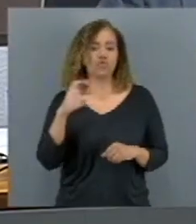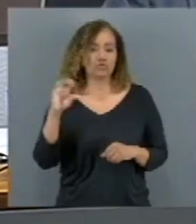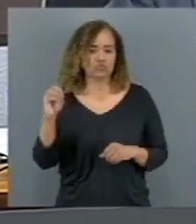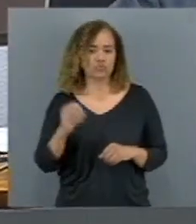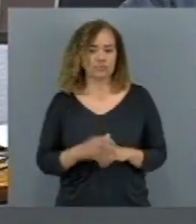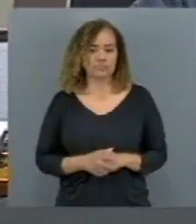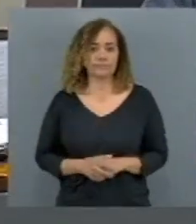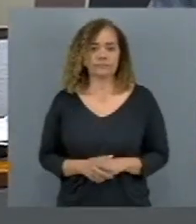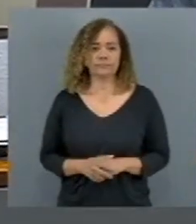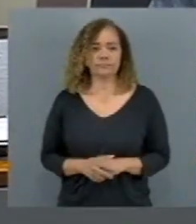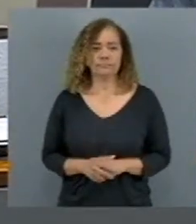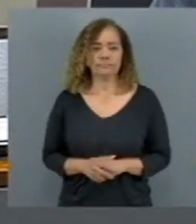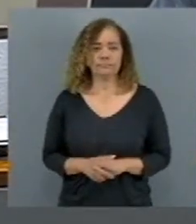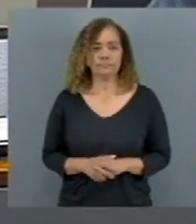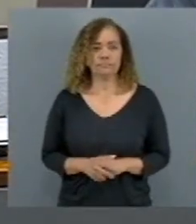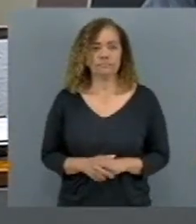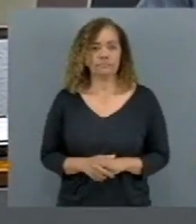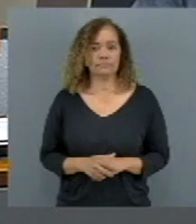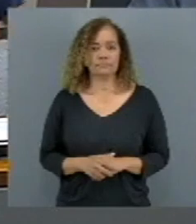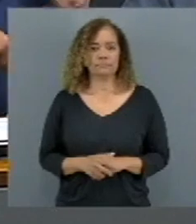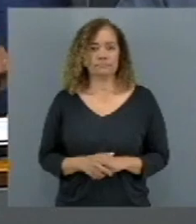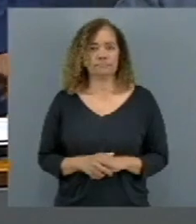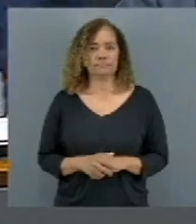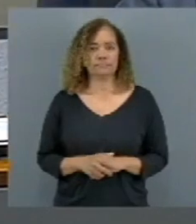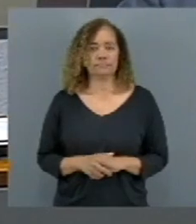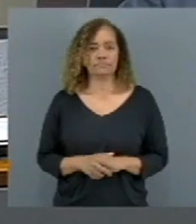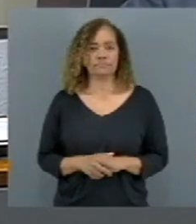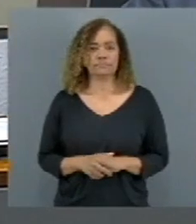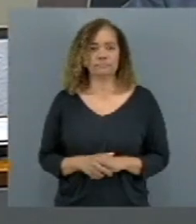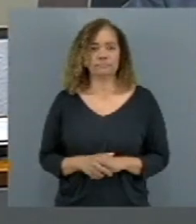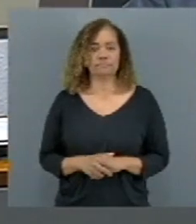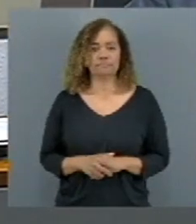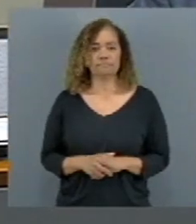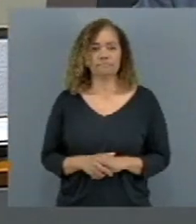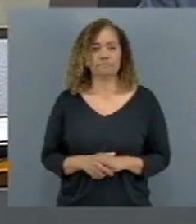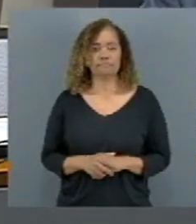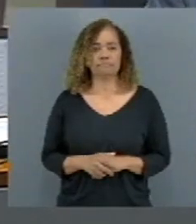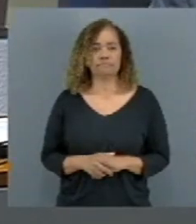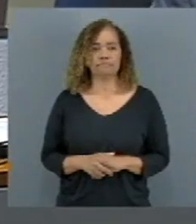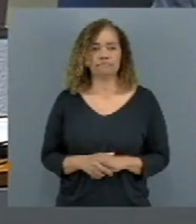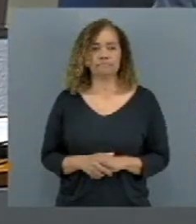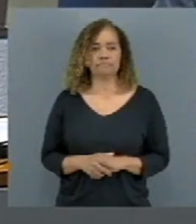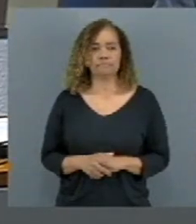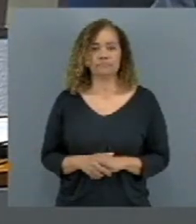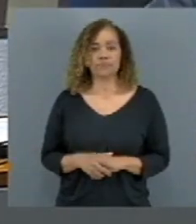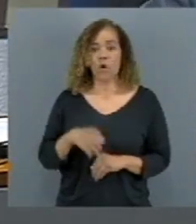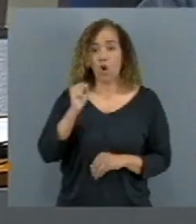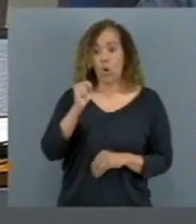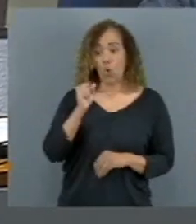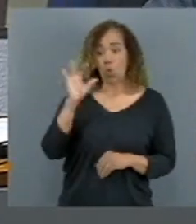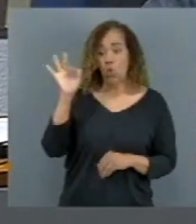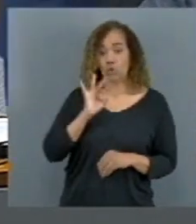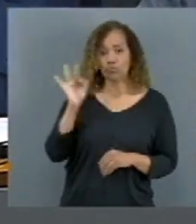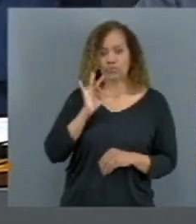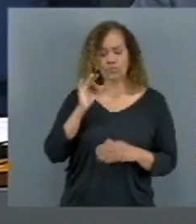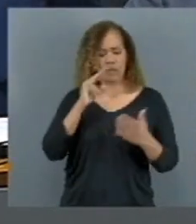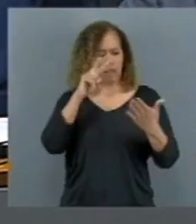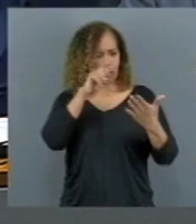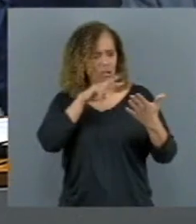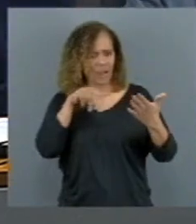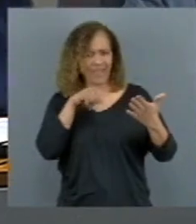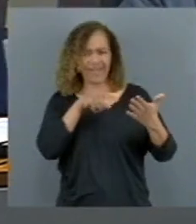Esse o segundo, esse desculpe a minha assessoria, mas eu com 8% de visão, qual a chance de ler?